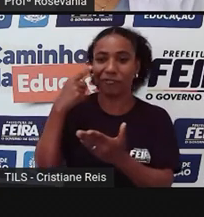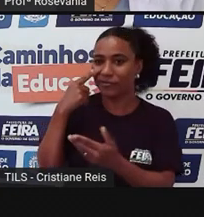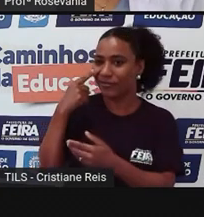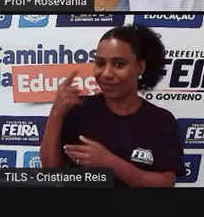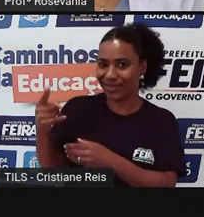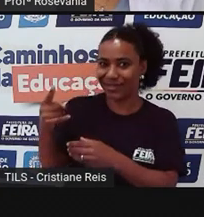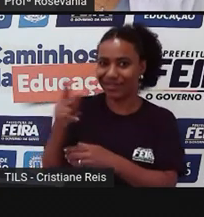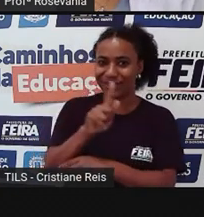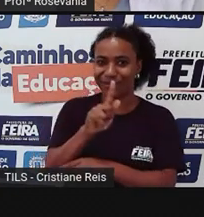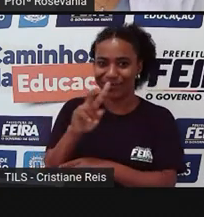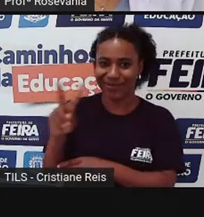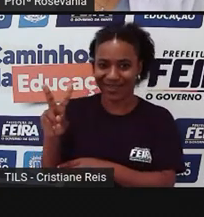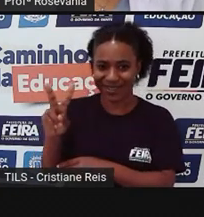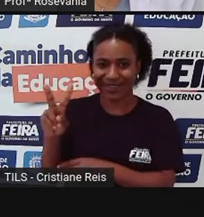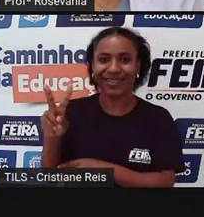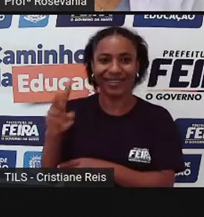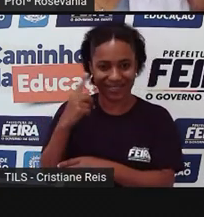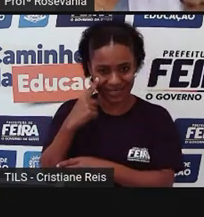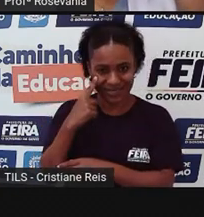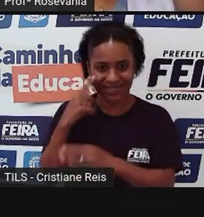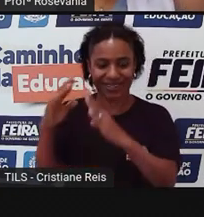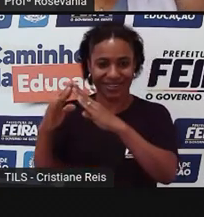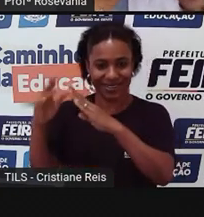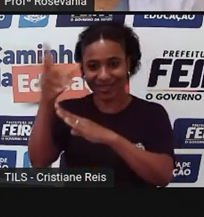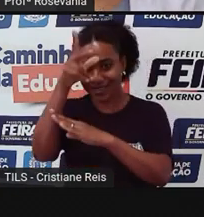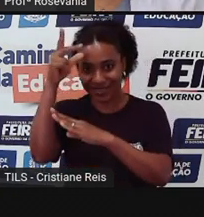Vargas, e aqui é a Senhor dos Passos.